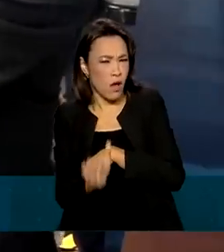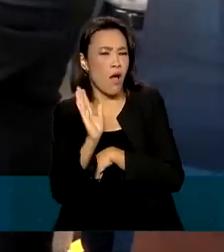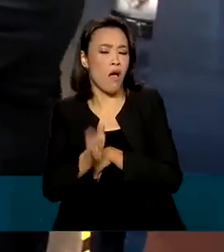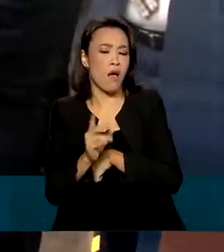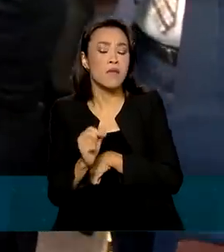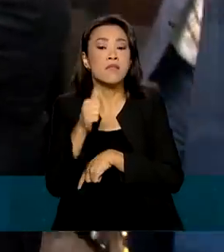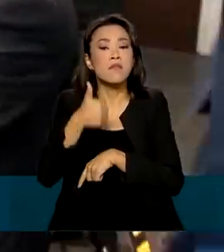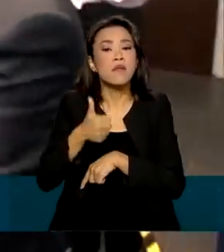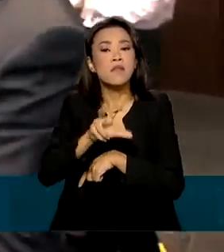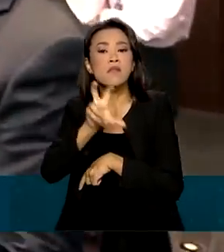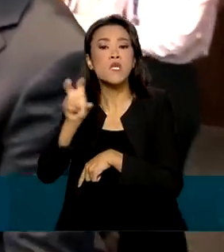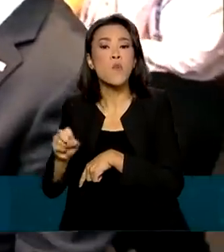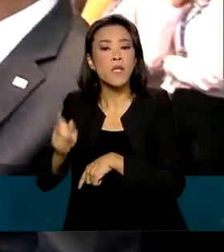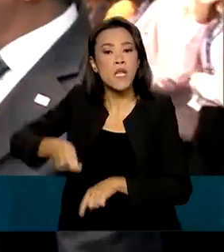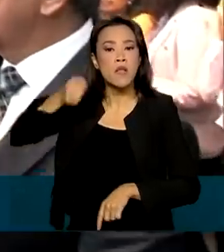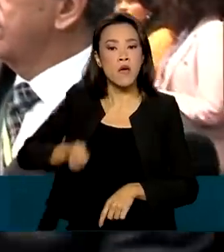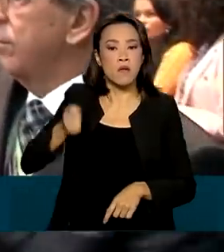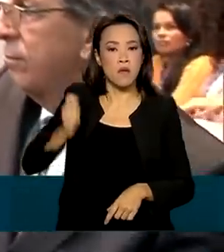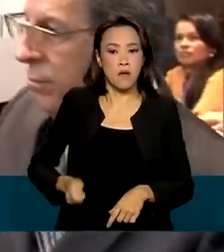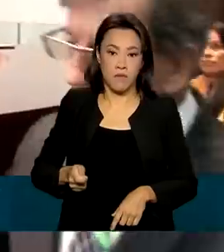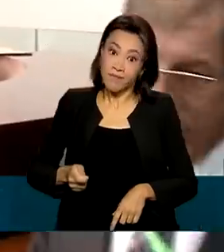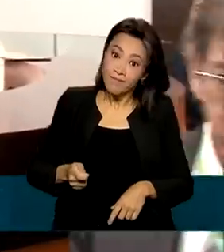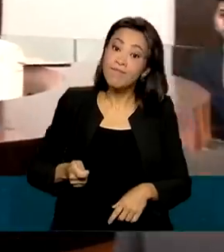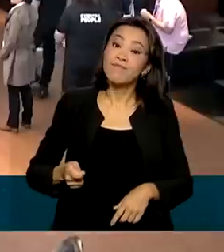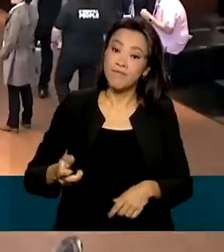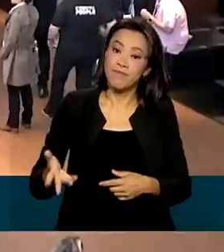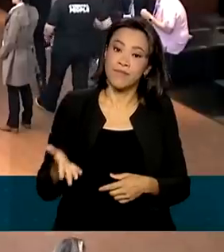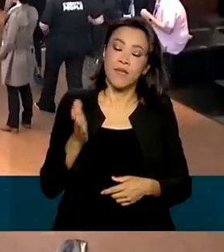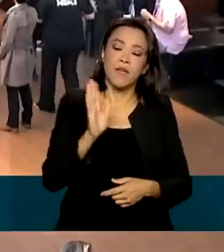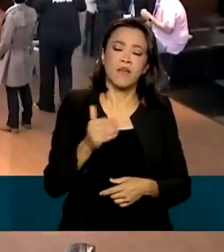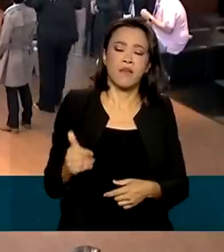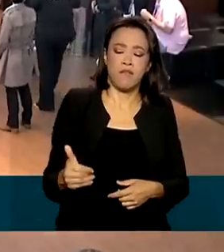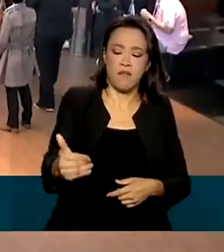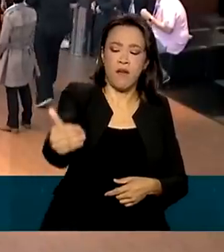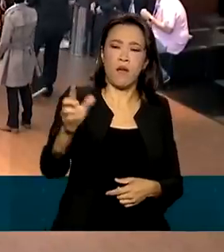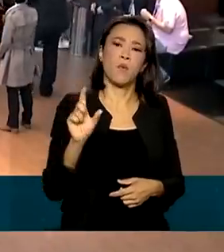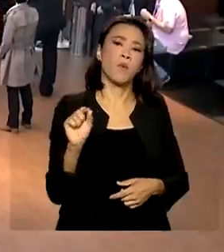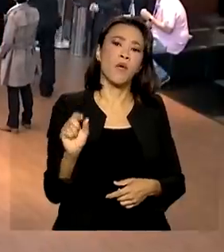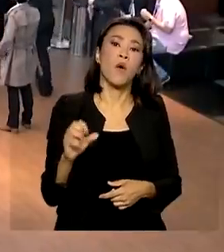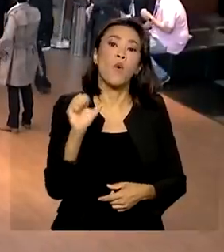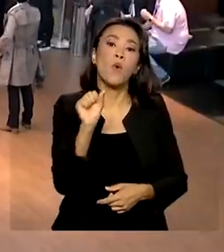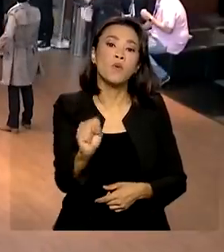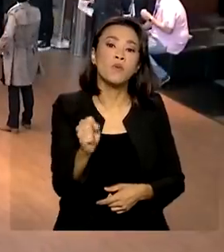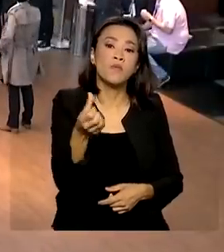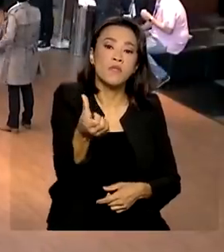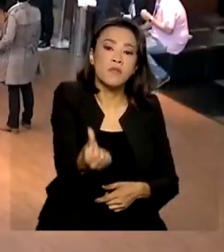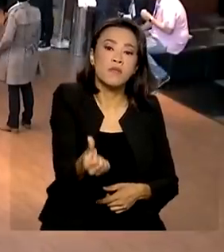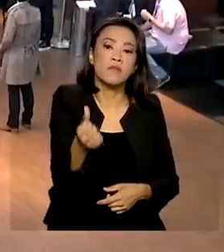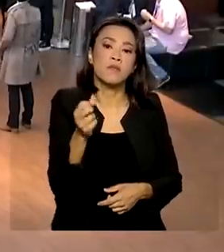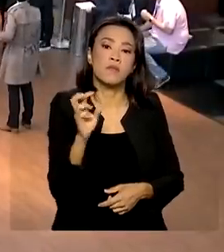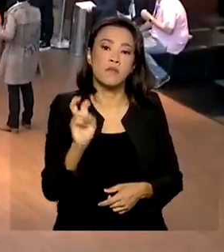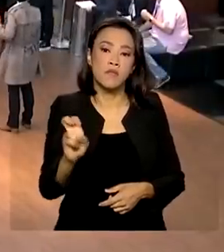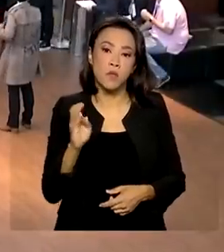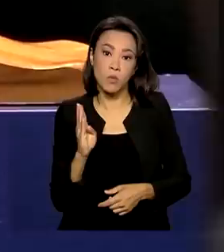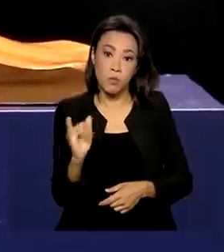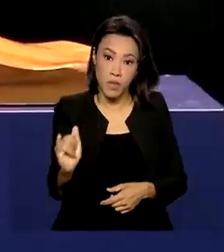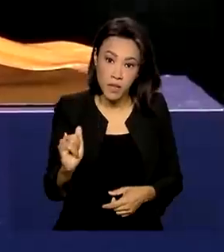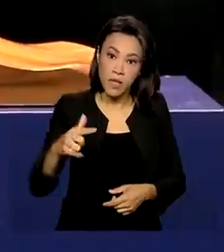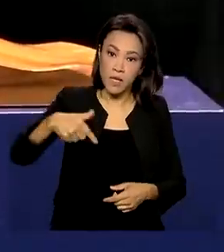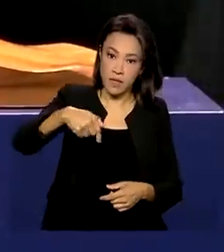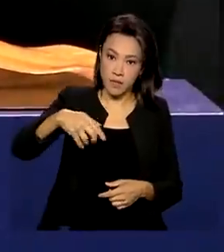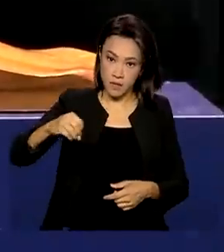150 leilões de concessão pelo governo federal, que devem gerar R$ 865,7